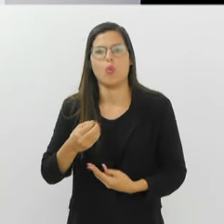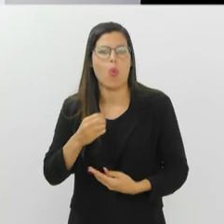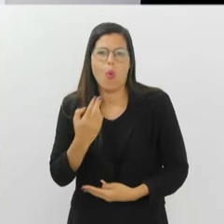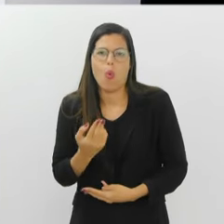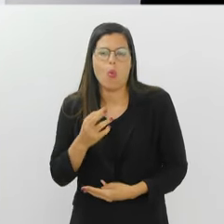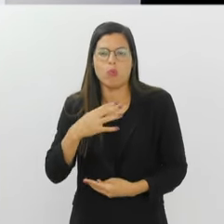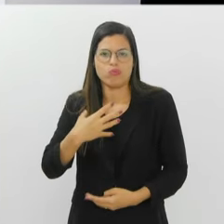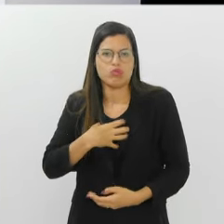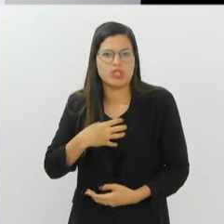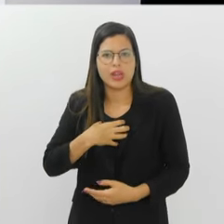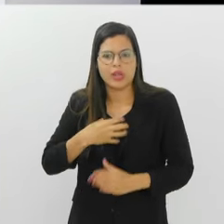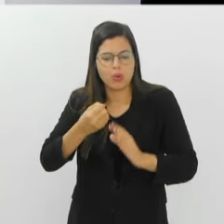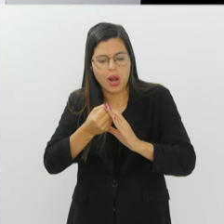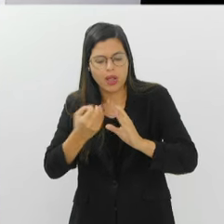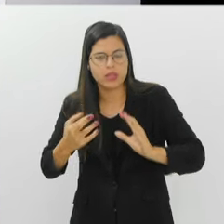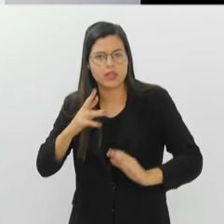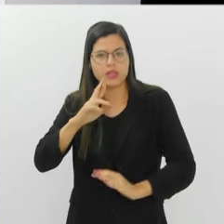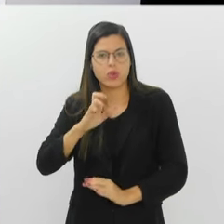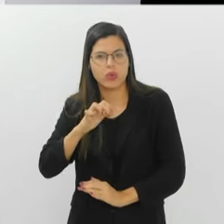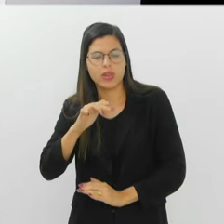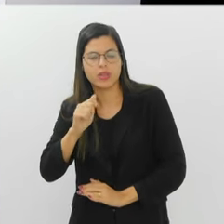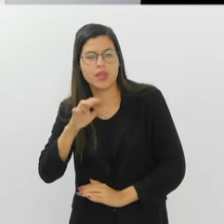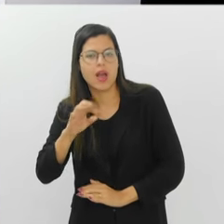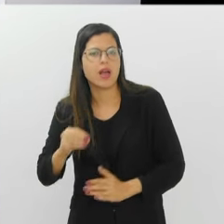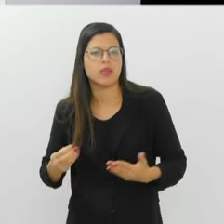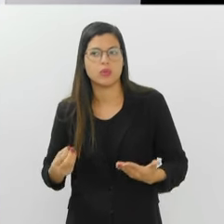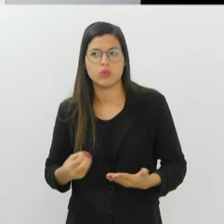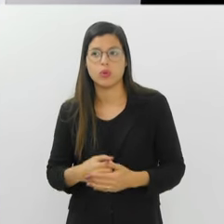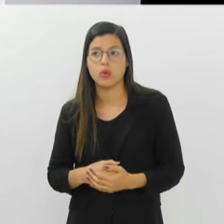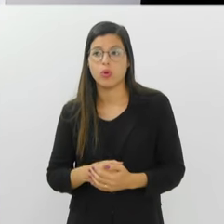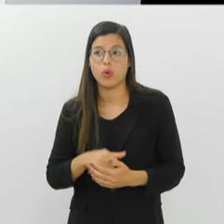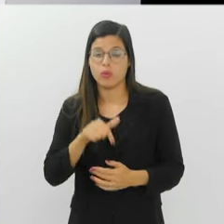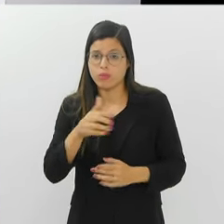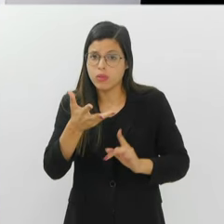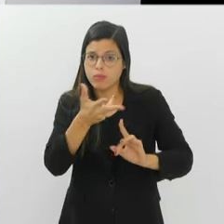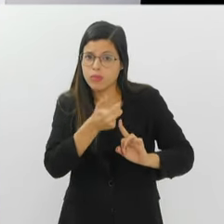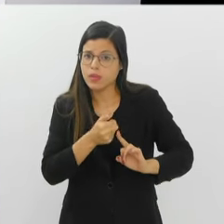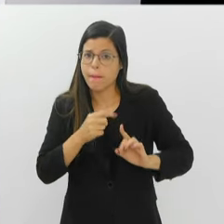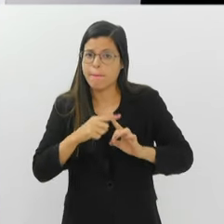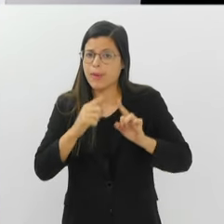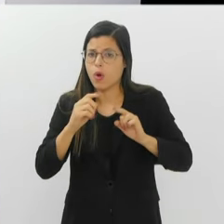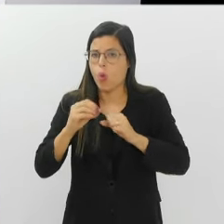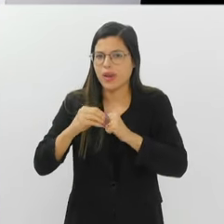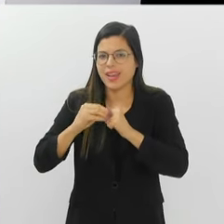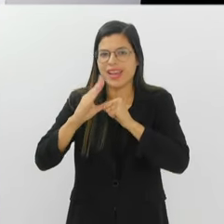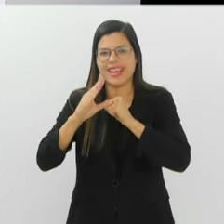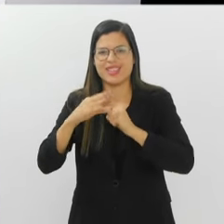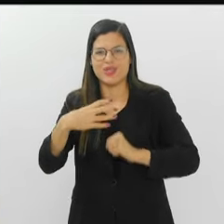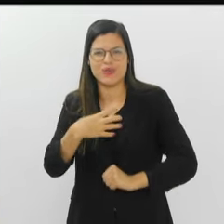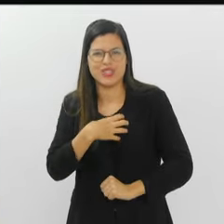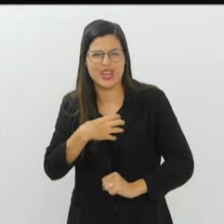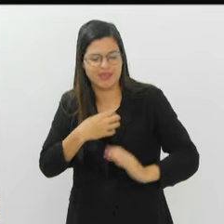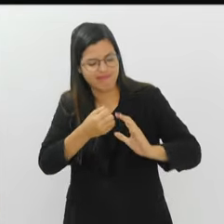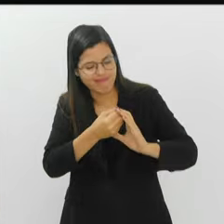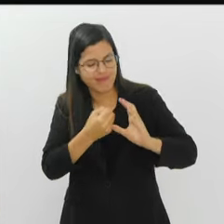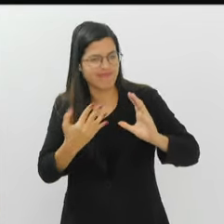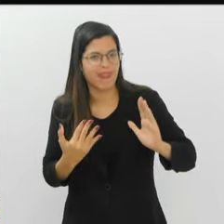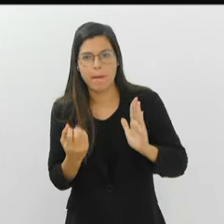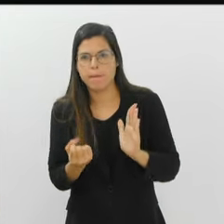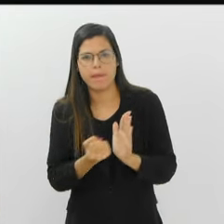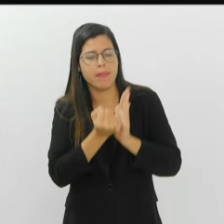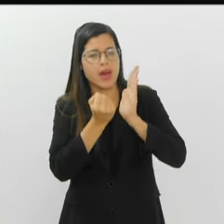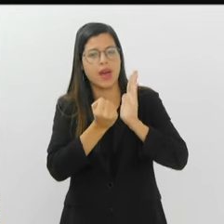Renato? Qual é o estilo do Paulo Barba? Qual é o estilo do cine... Você contrata o artista, mas você tem conhecimento do estilo,